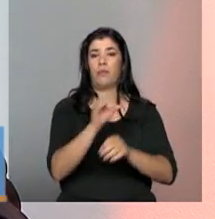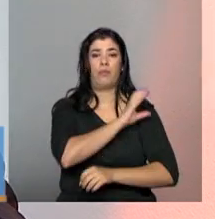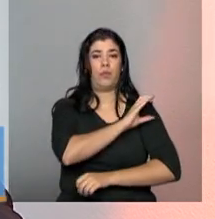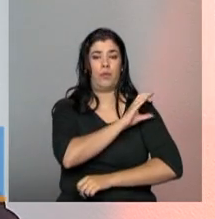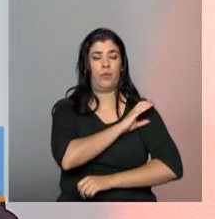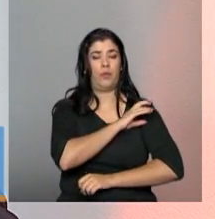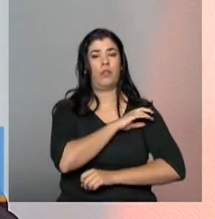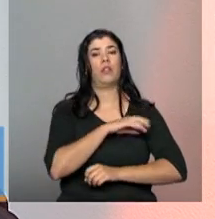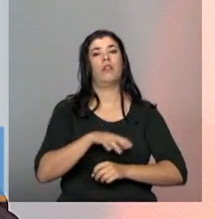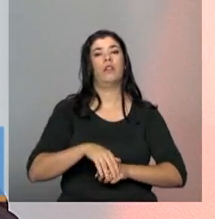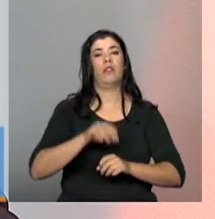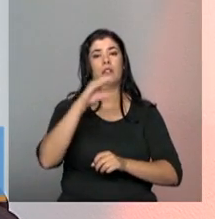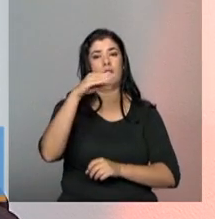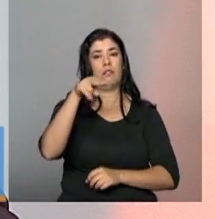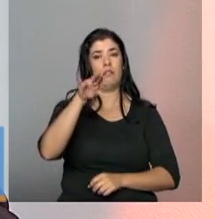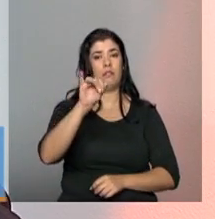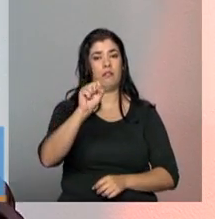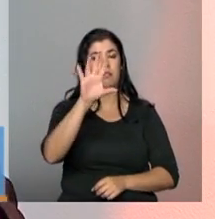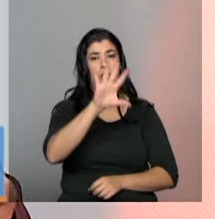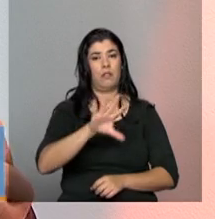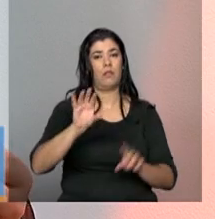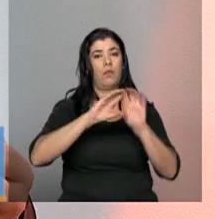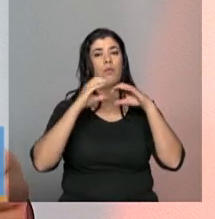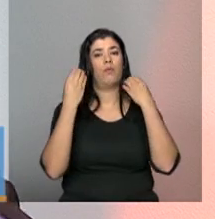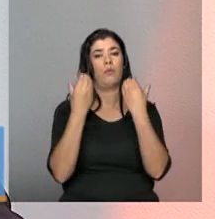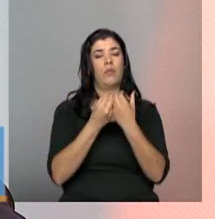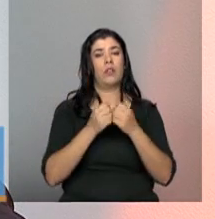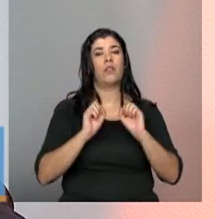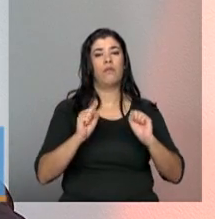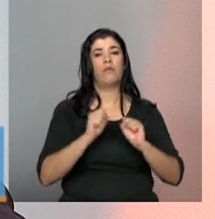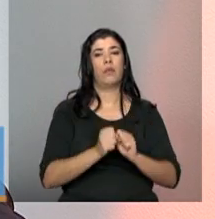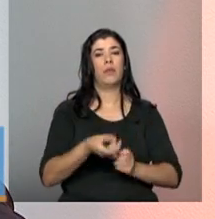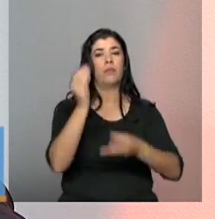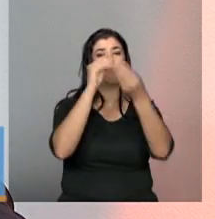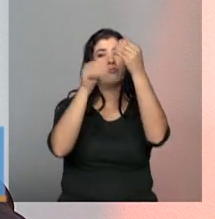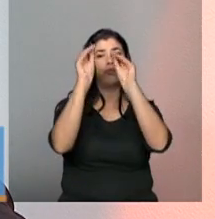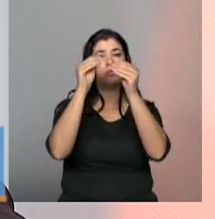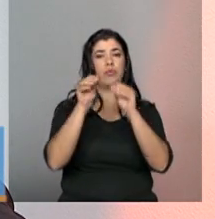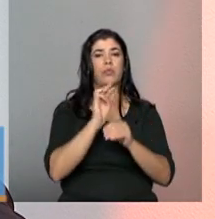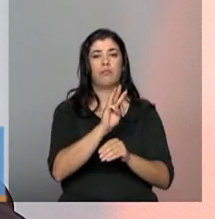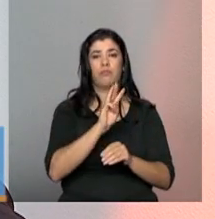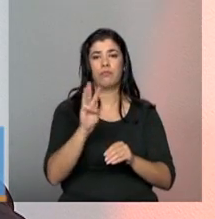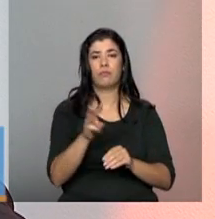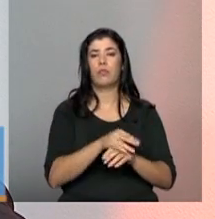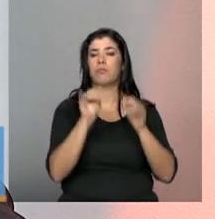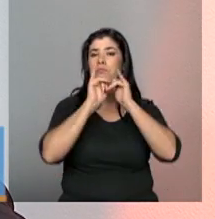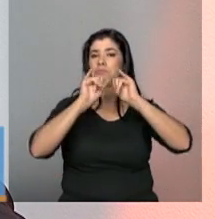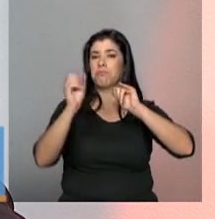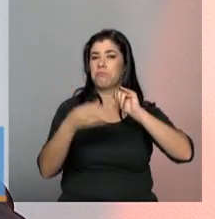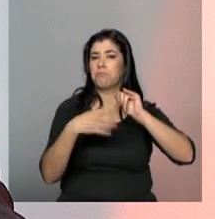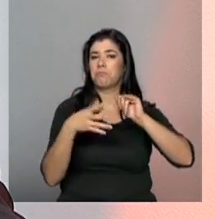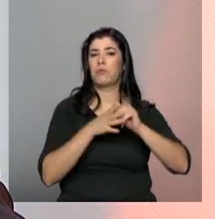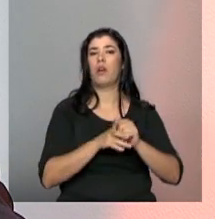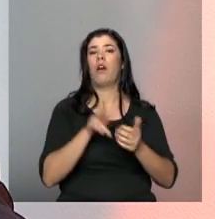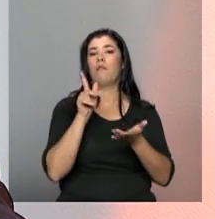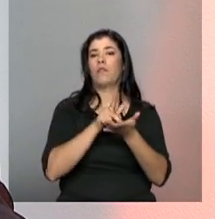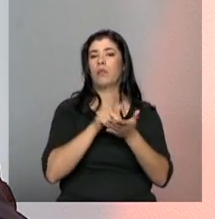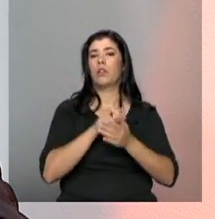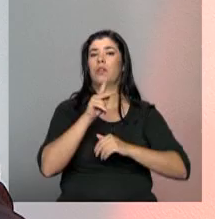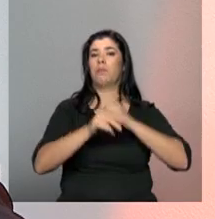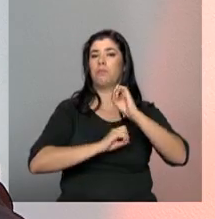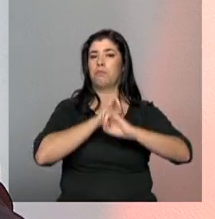Conferência Nacional for conseguindo consolidar, nós vamos disponibilizando nesse site, nós vamos manter uma constante atualização.